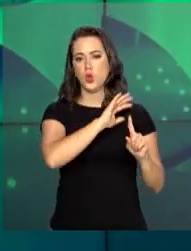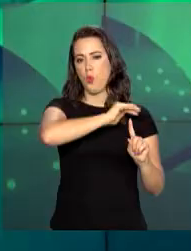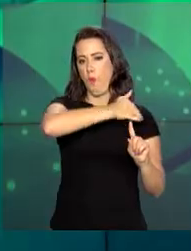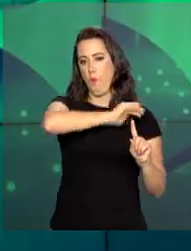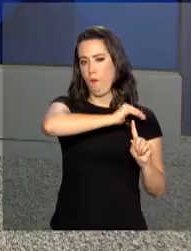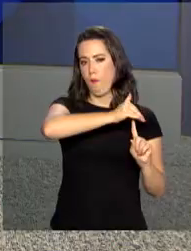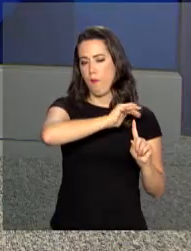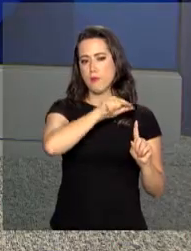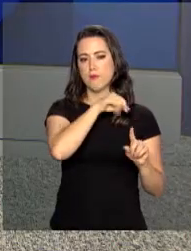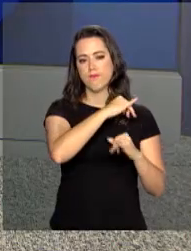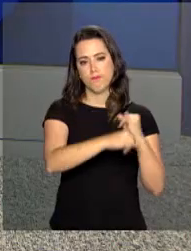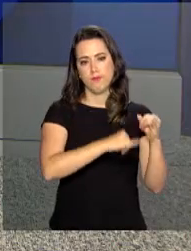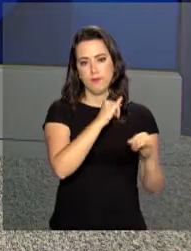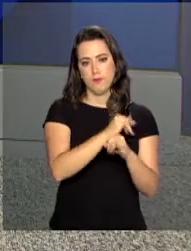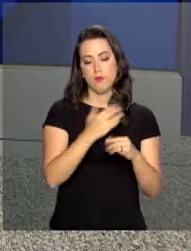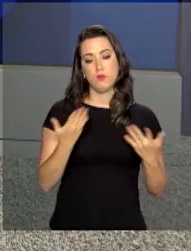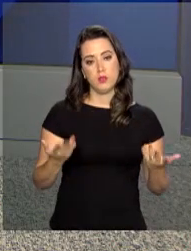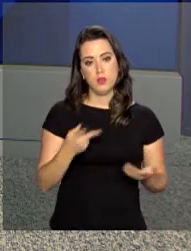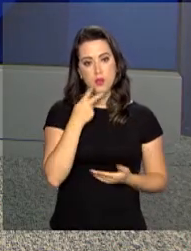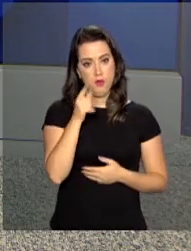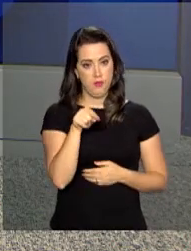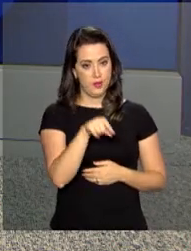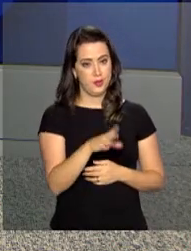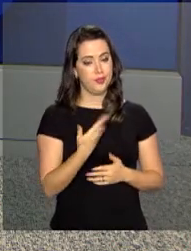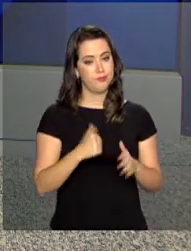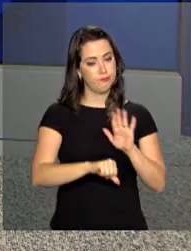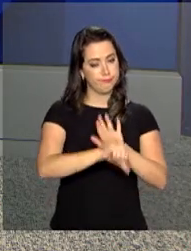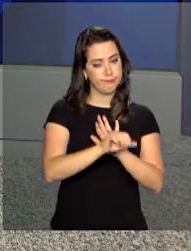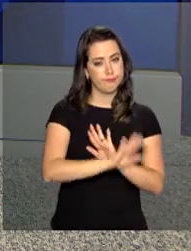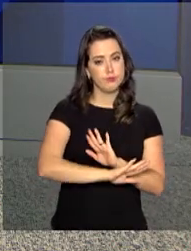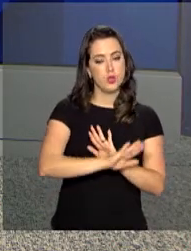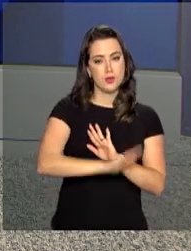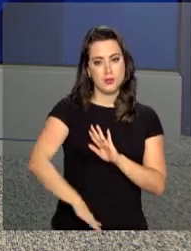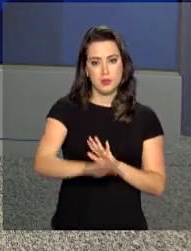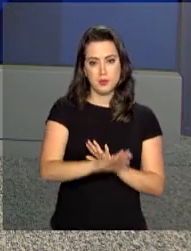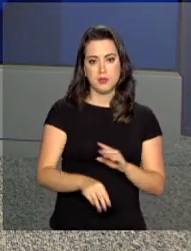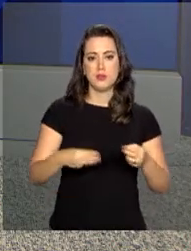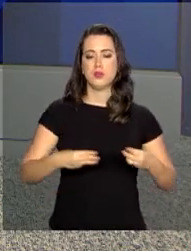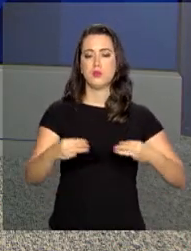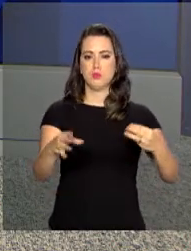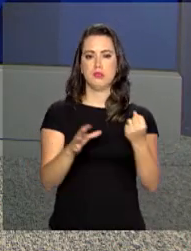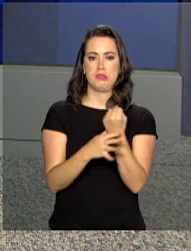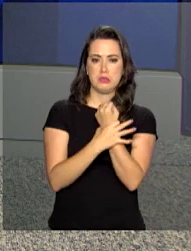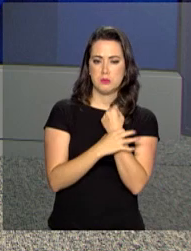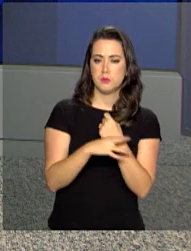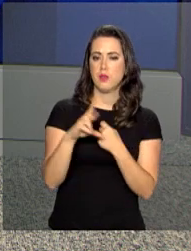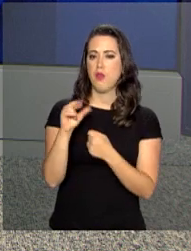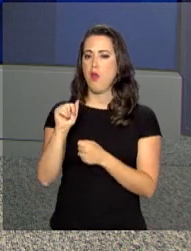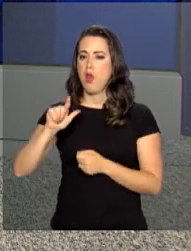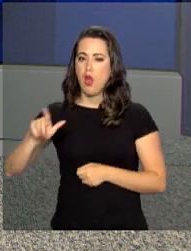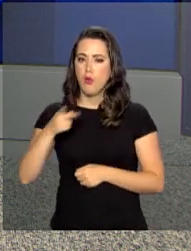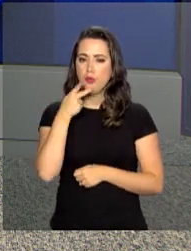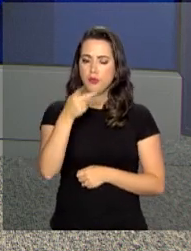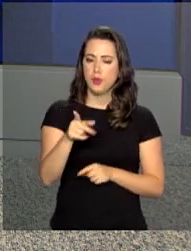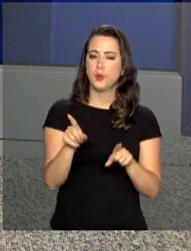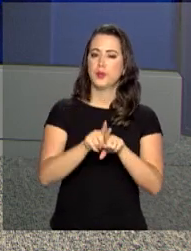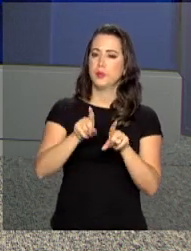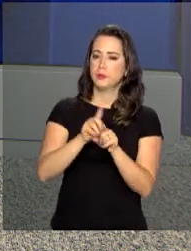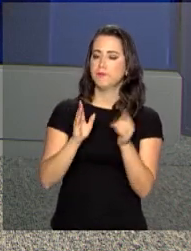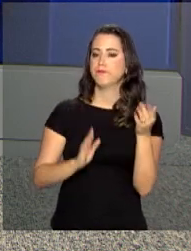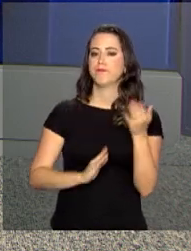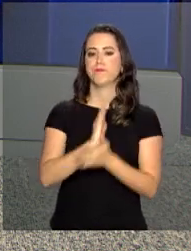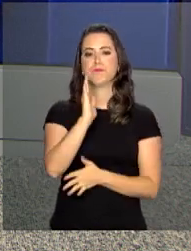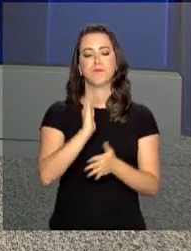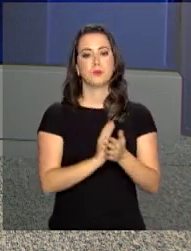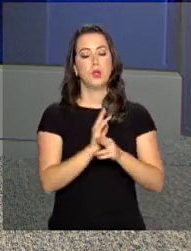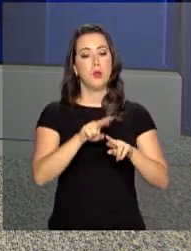internet. Além de tratar dos crimes contra crianças, o ministro da Segurança Pública, Raul Jugueman, comentou sobre